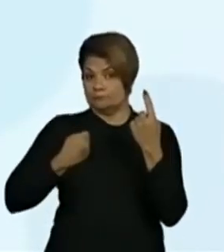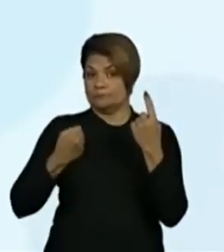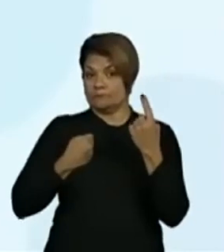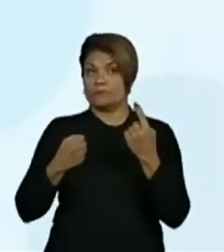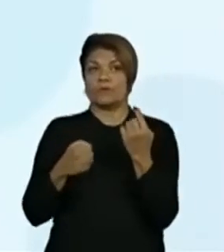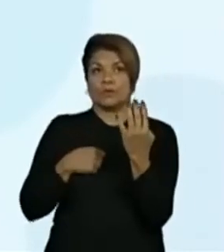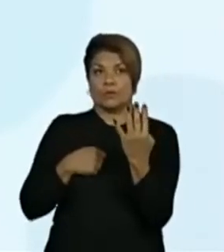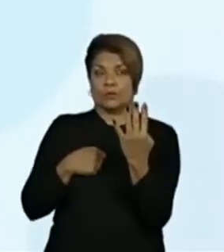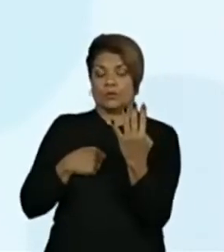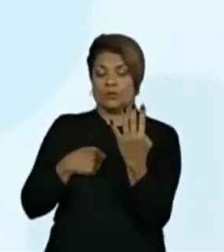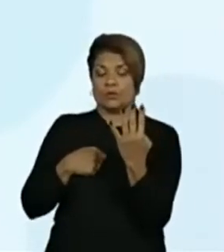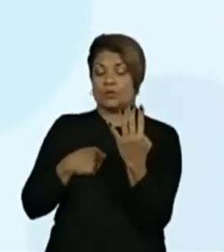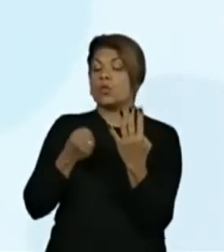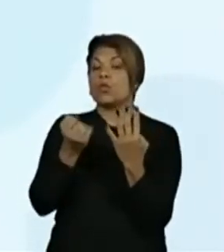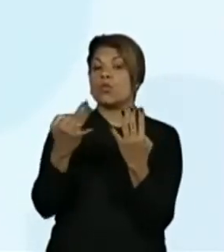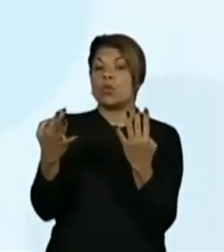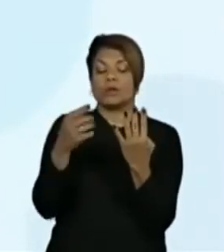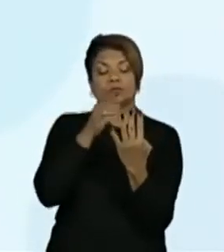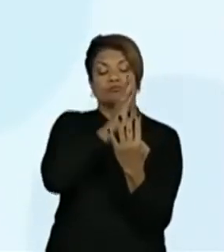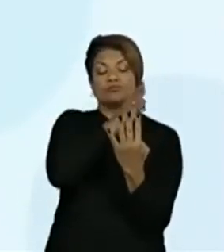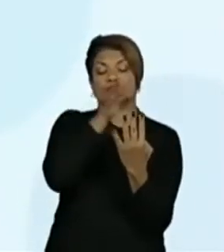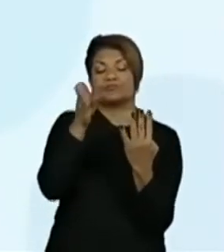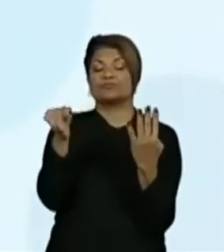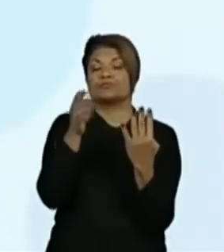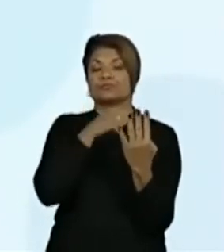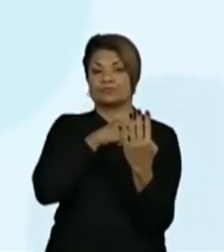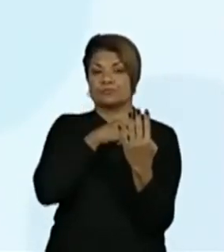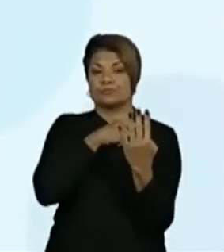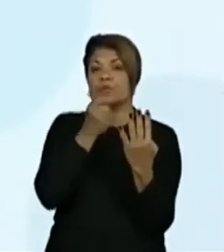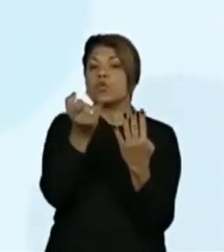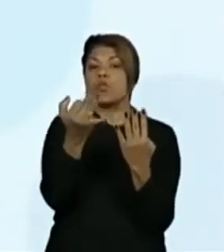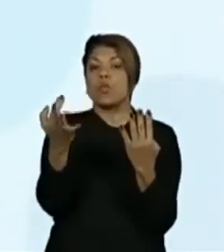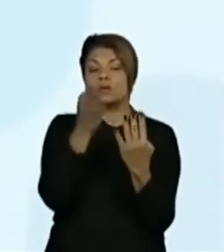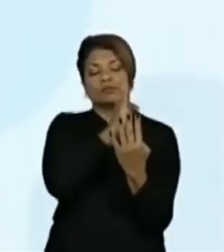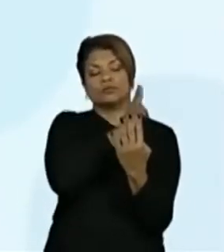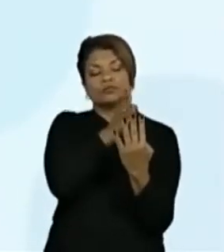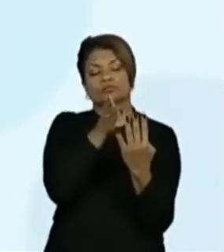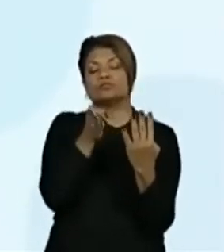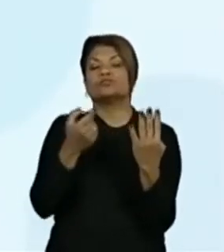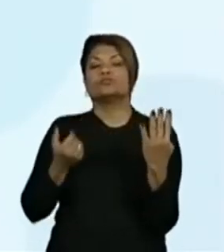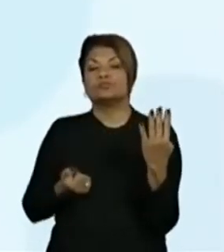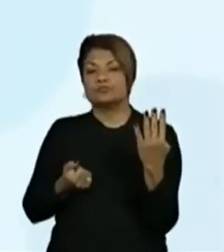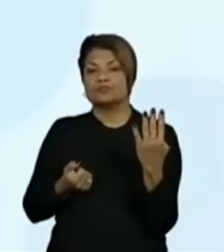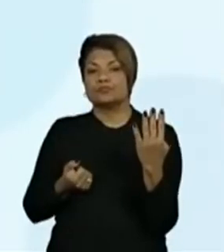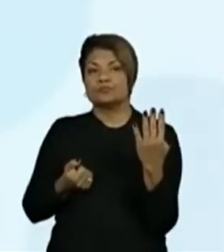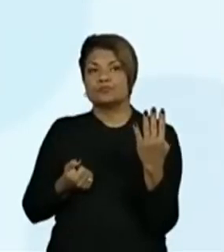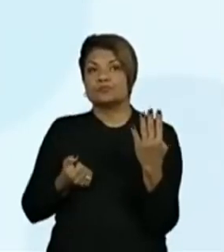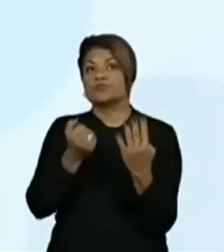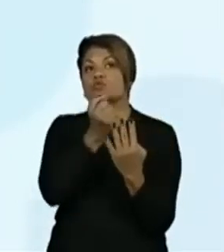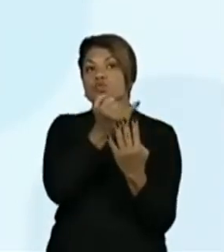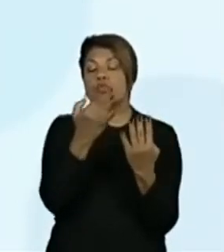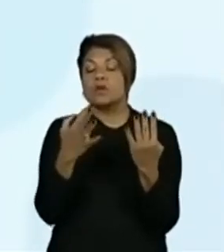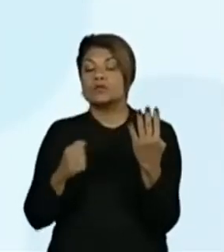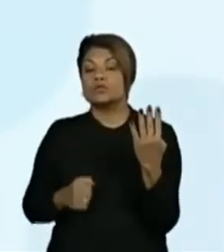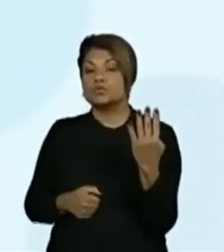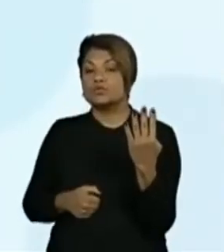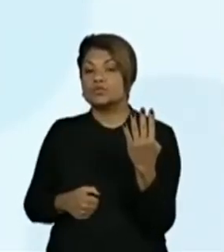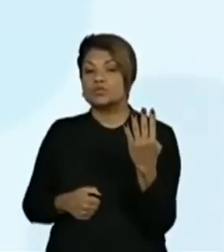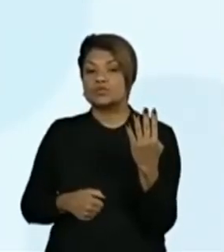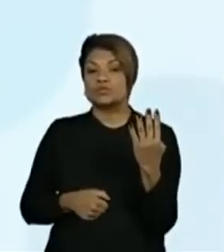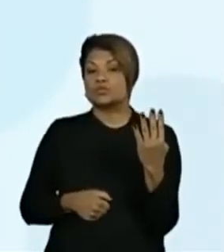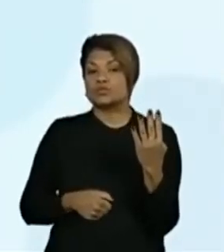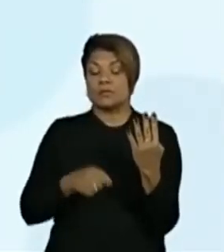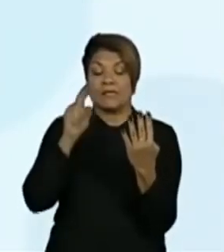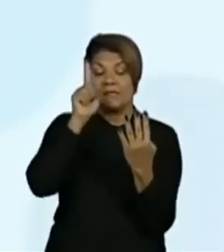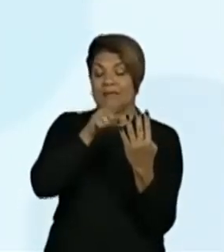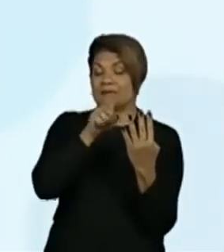quanto ele vale no número 941.736? Ele vale quanto aqui? Nesse